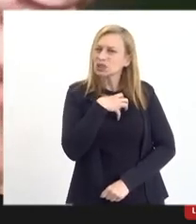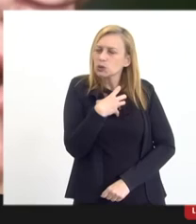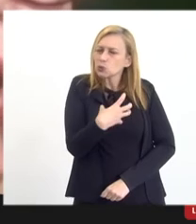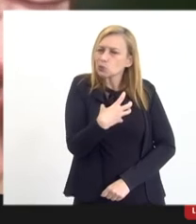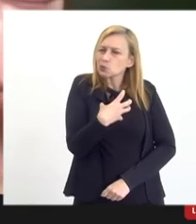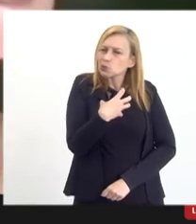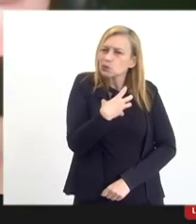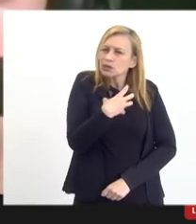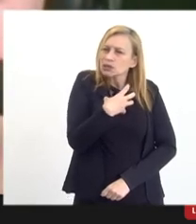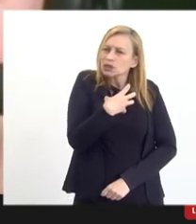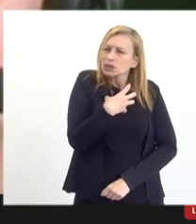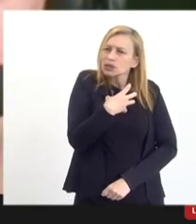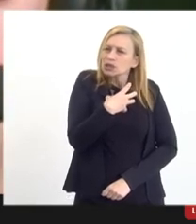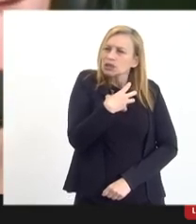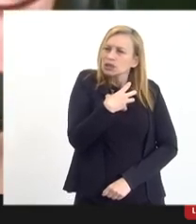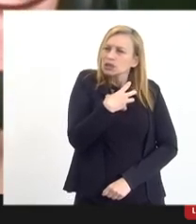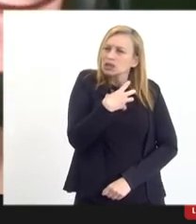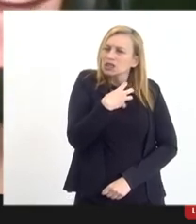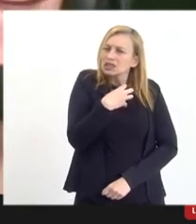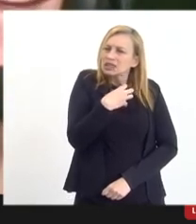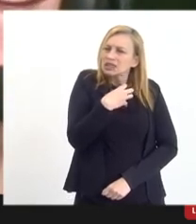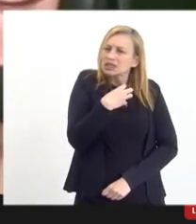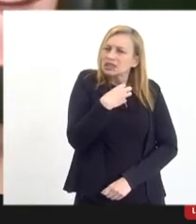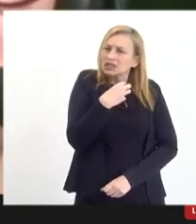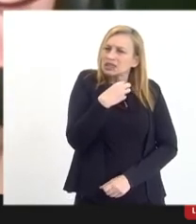exemplo, de apoio portuário?